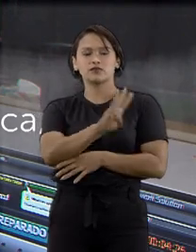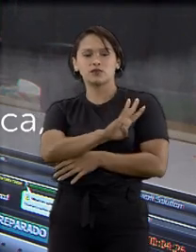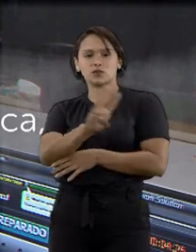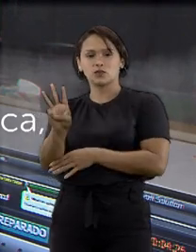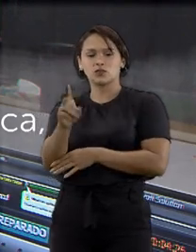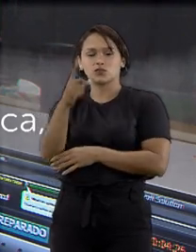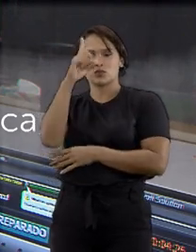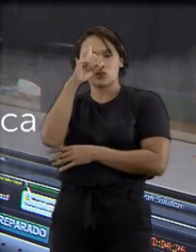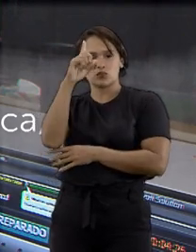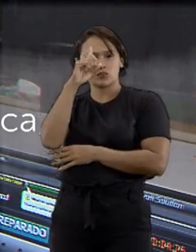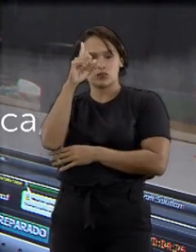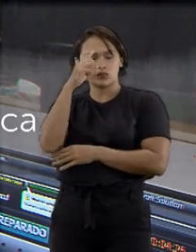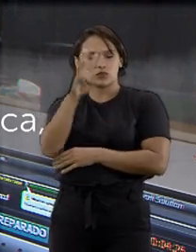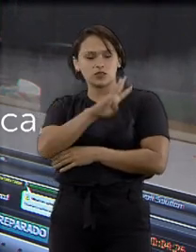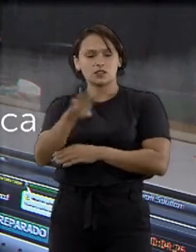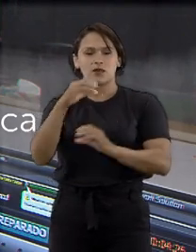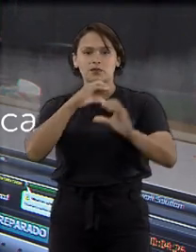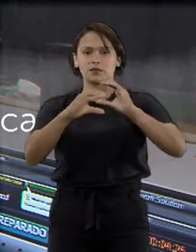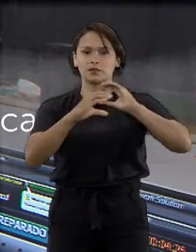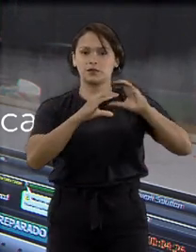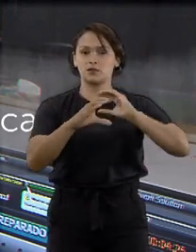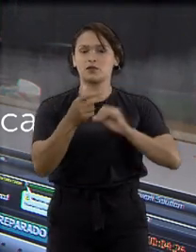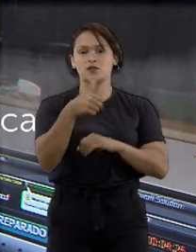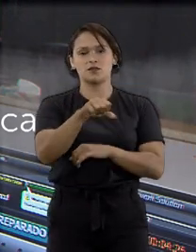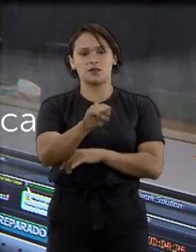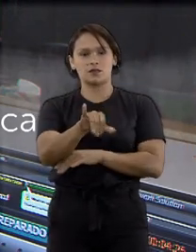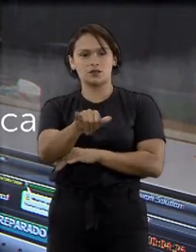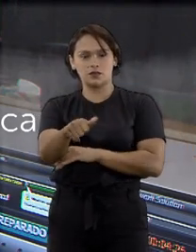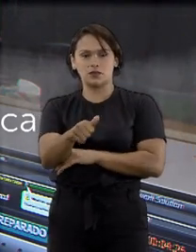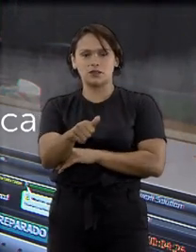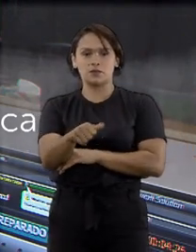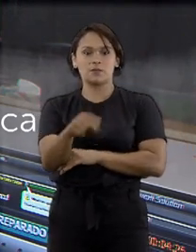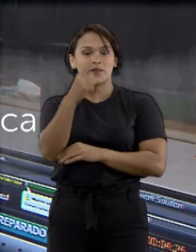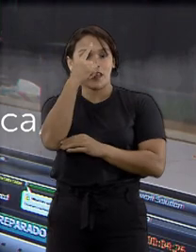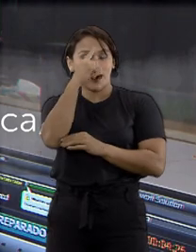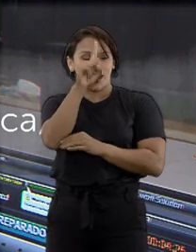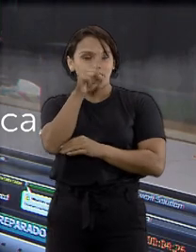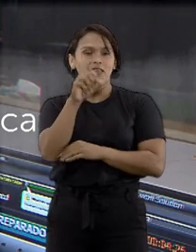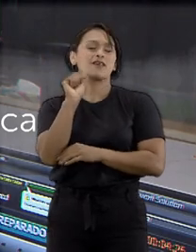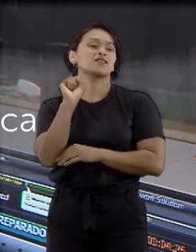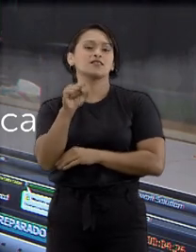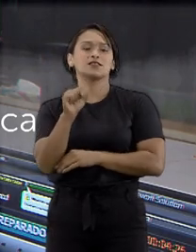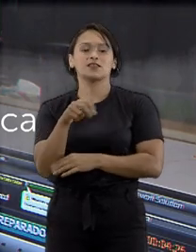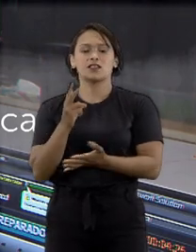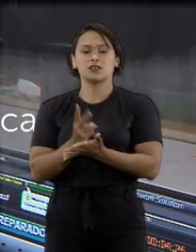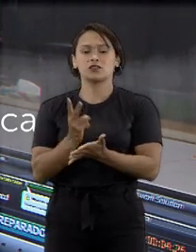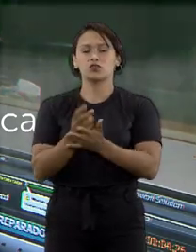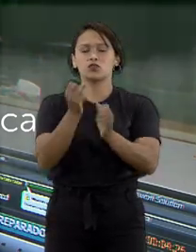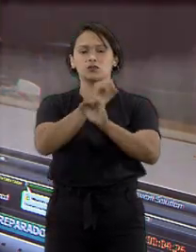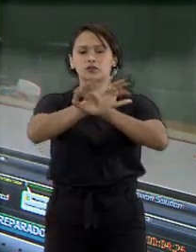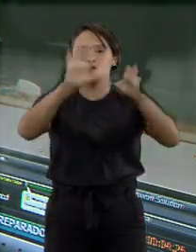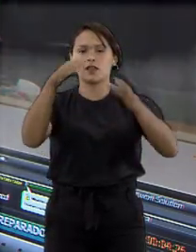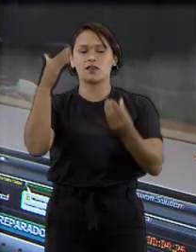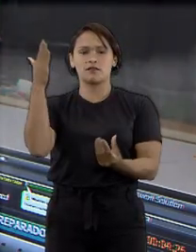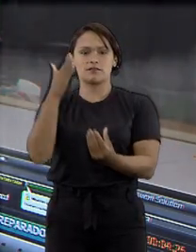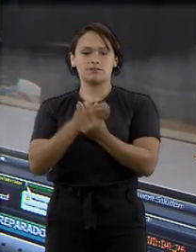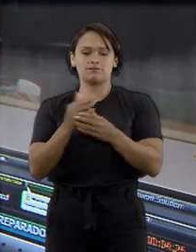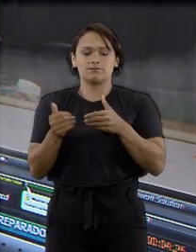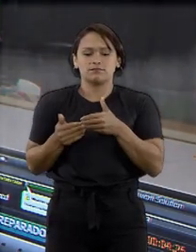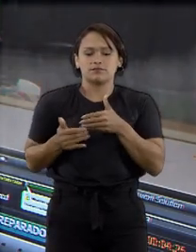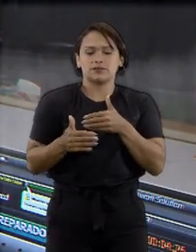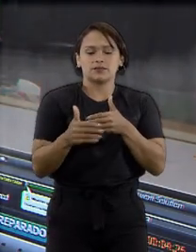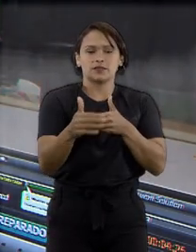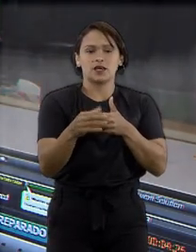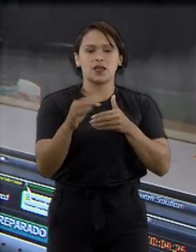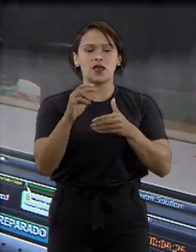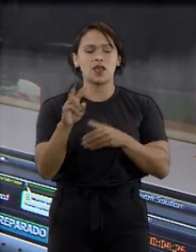disponibilizados diariamente pela equipe de comunicação do STJ. A ideia era justamente dar toda a transparência ao processo.